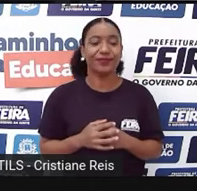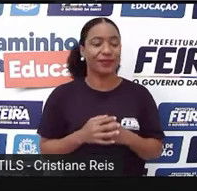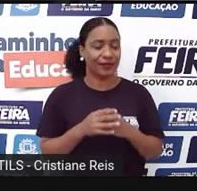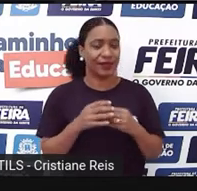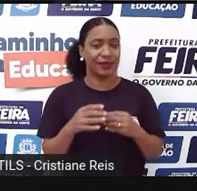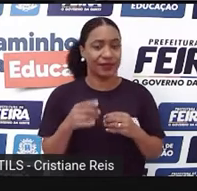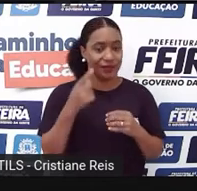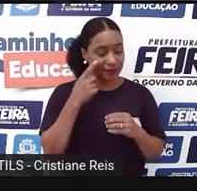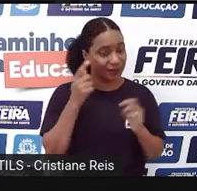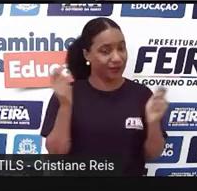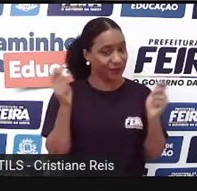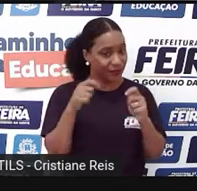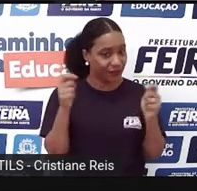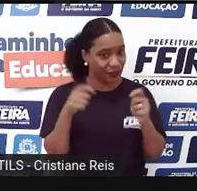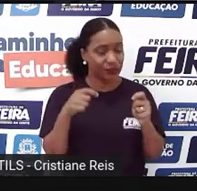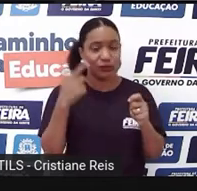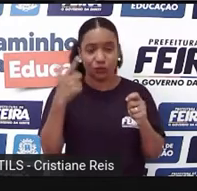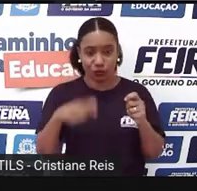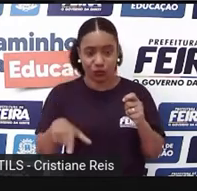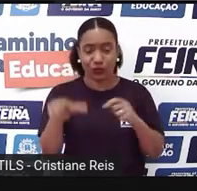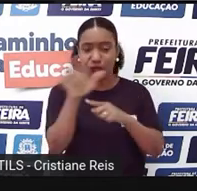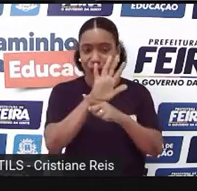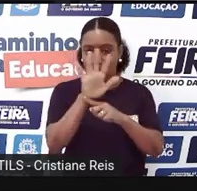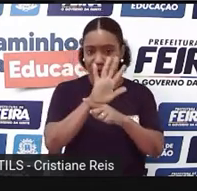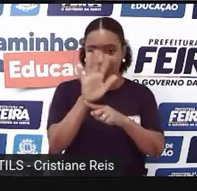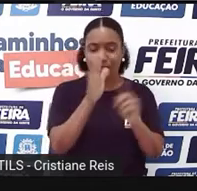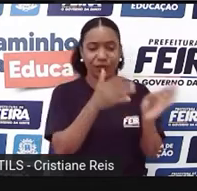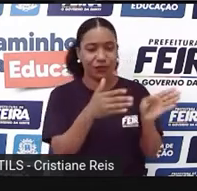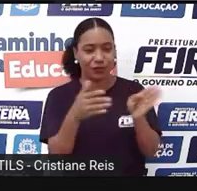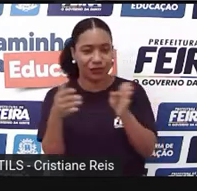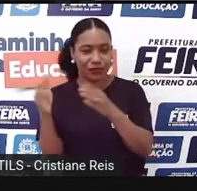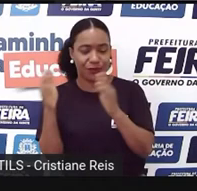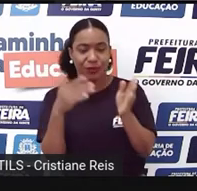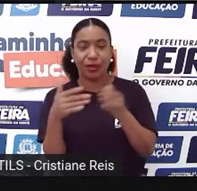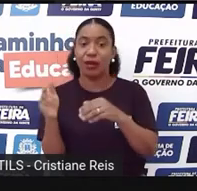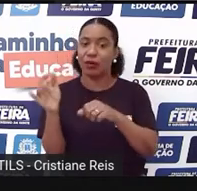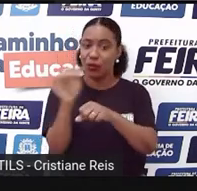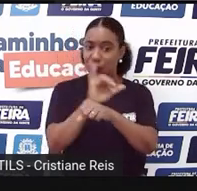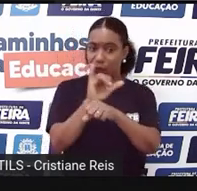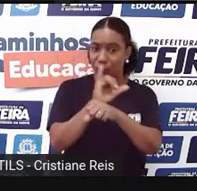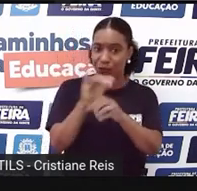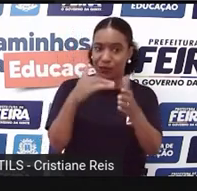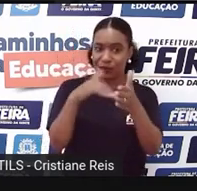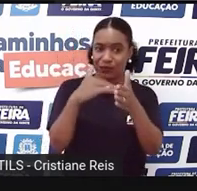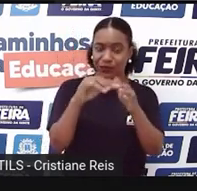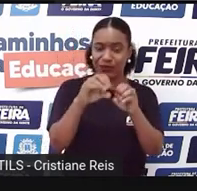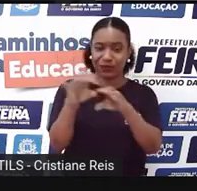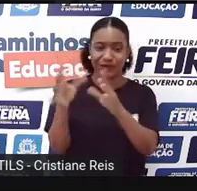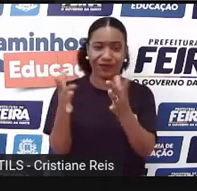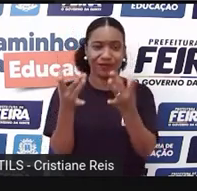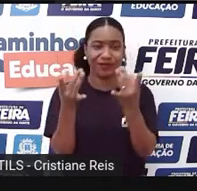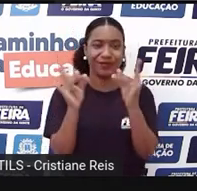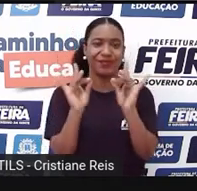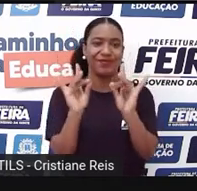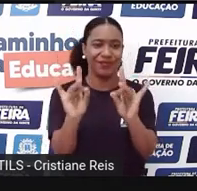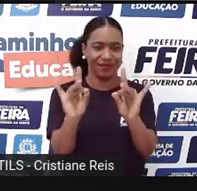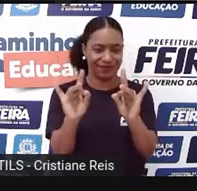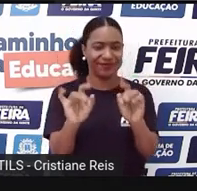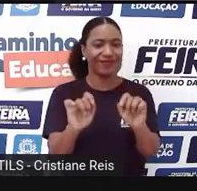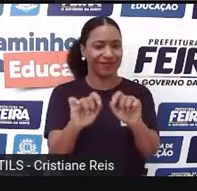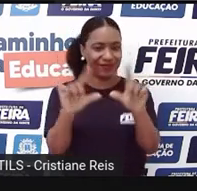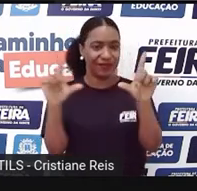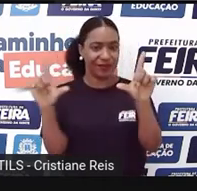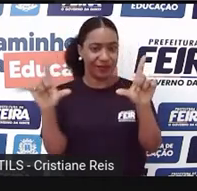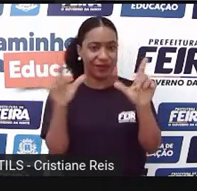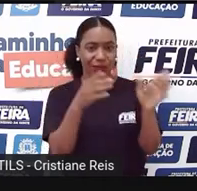assistir, se possível, novamente, o vídeo. Está disponível nesse link. And answer the